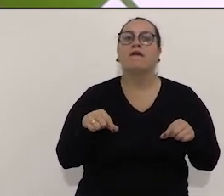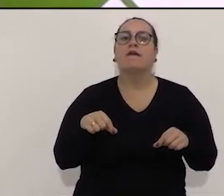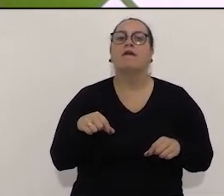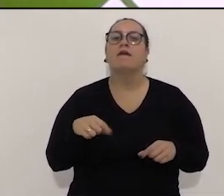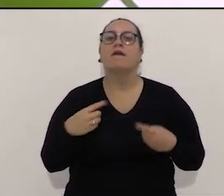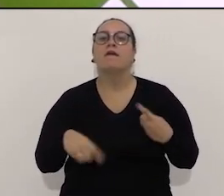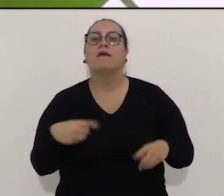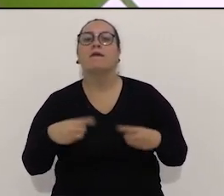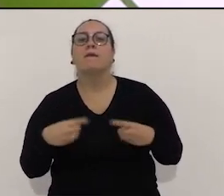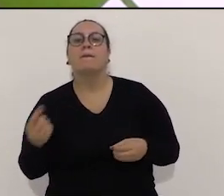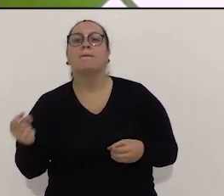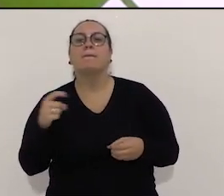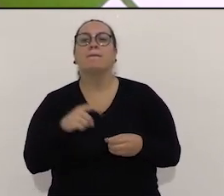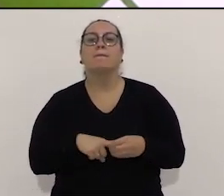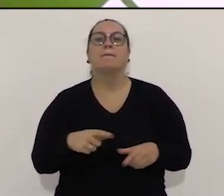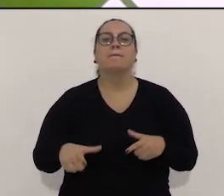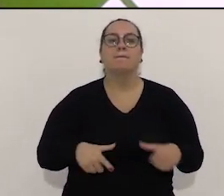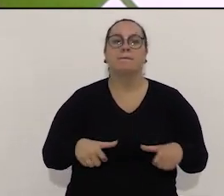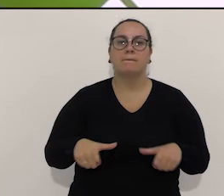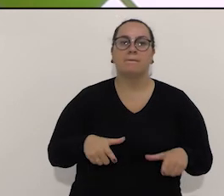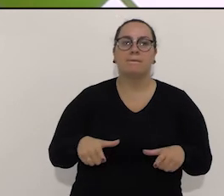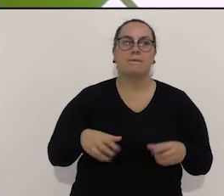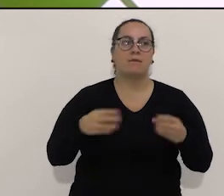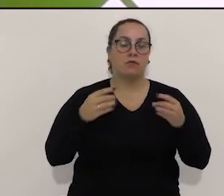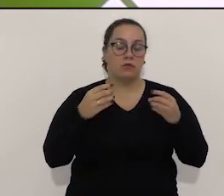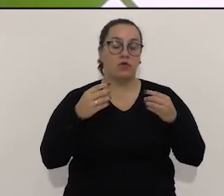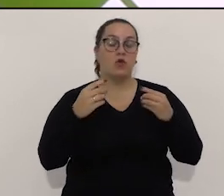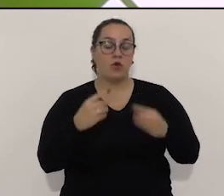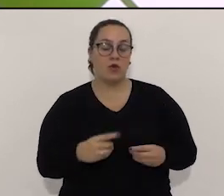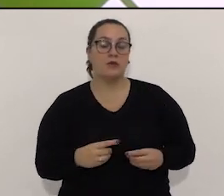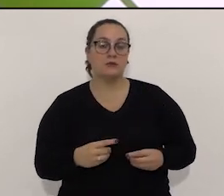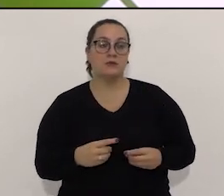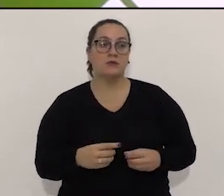político trouxe mais recursos para a Avaré. Eu tenho quase certeza